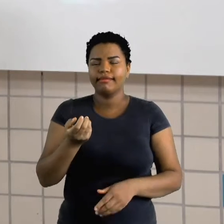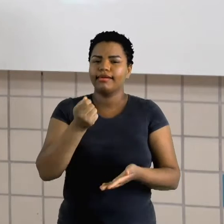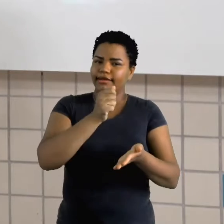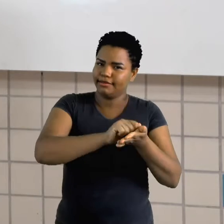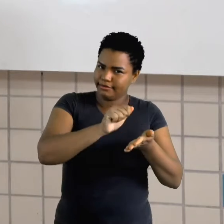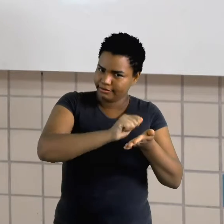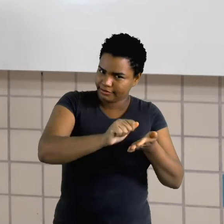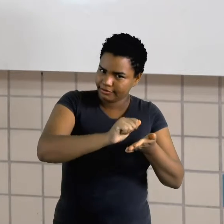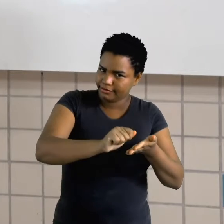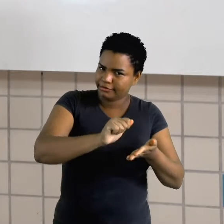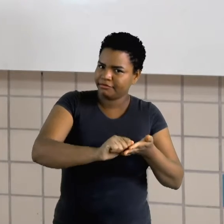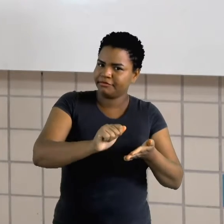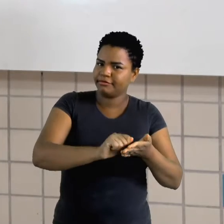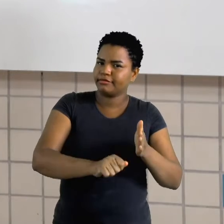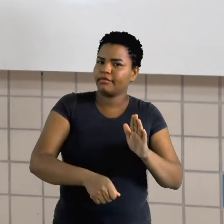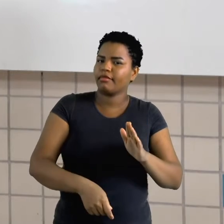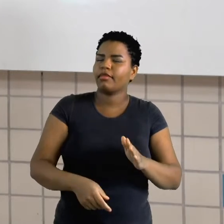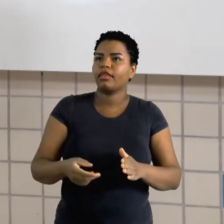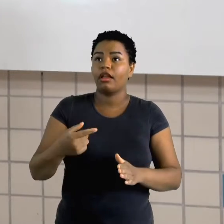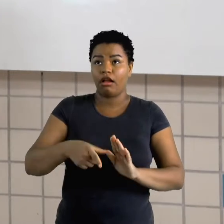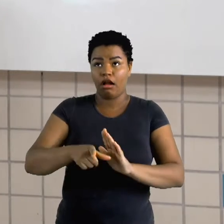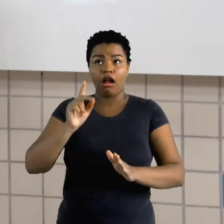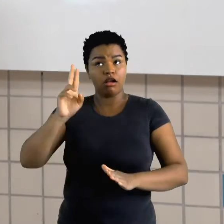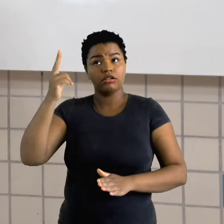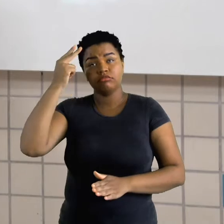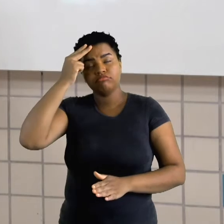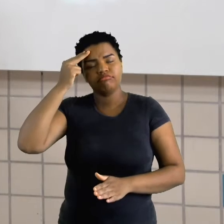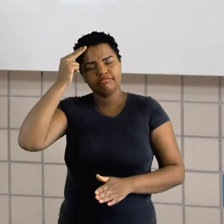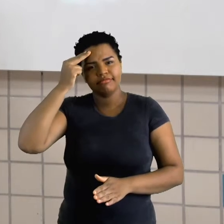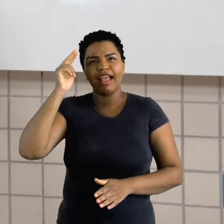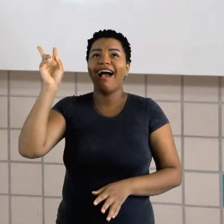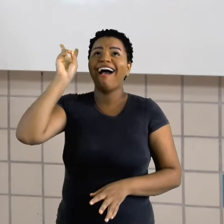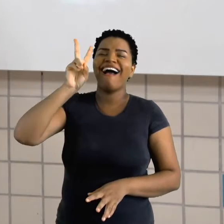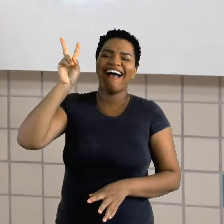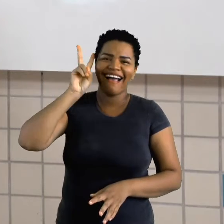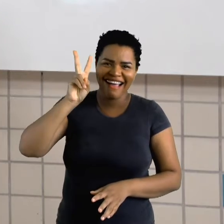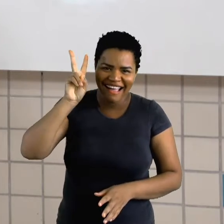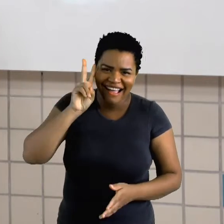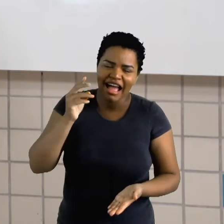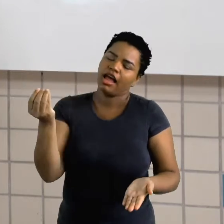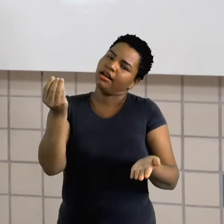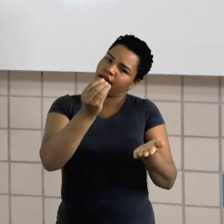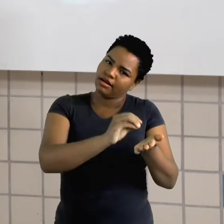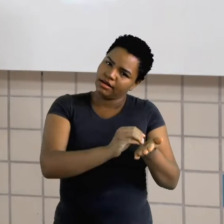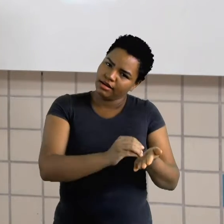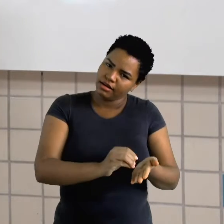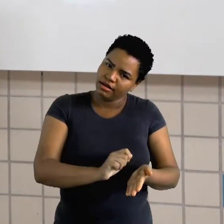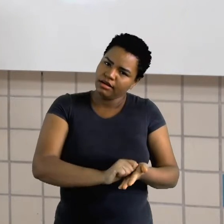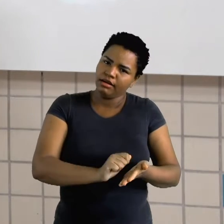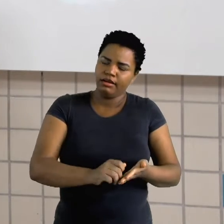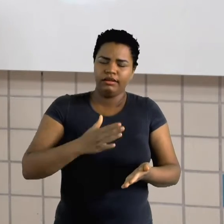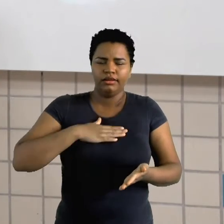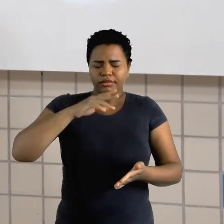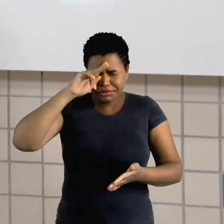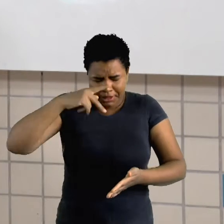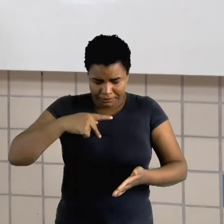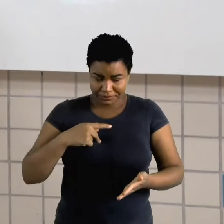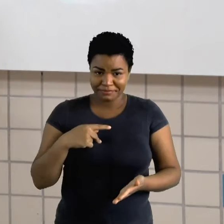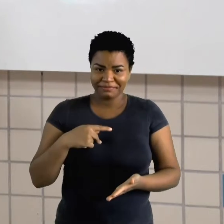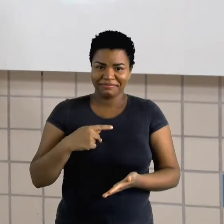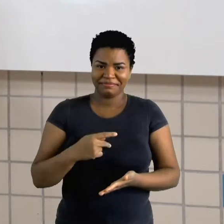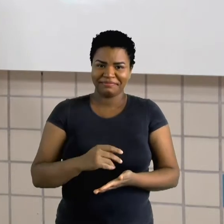papel coisas que antes eram lembranças. Ah, eu me lembrei disso. Então, vou colocar na minha autobiografia. Entendeu?